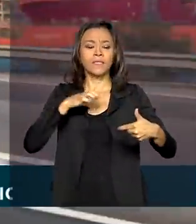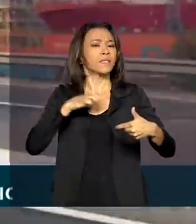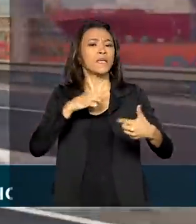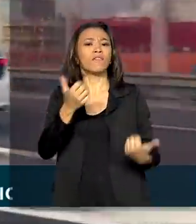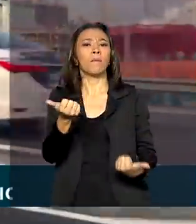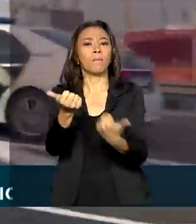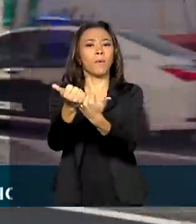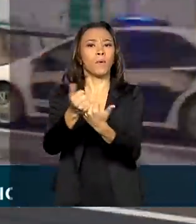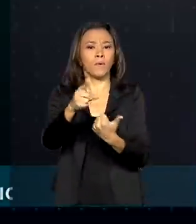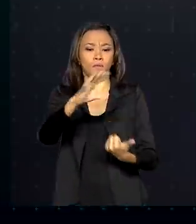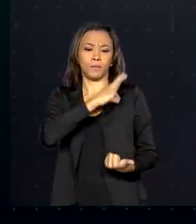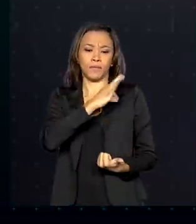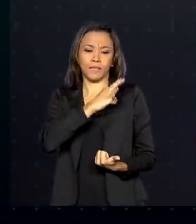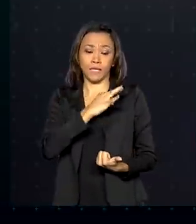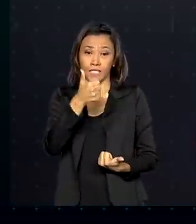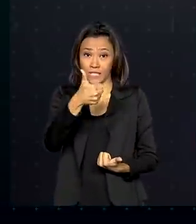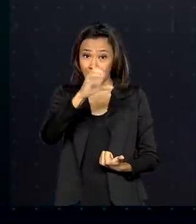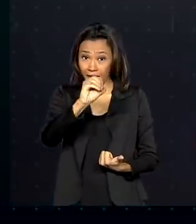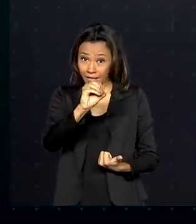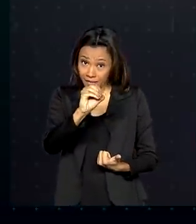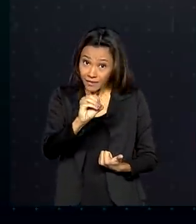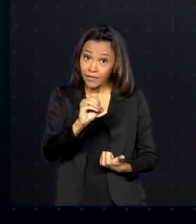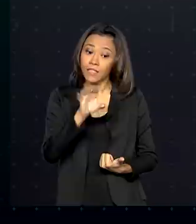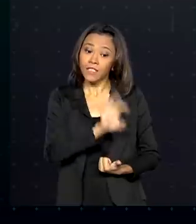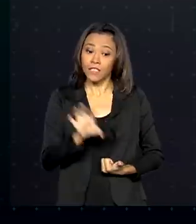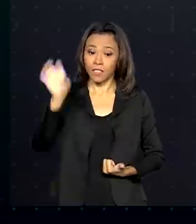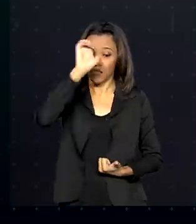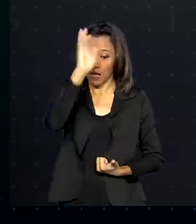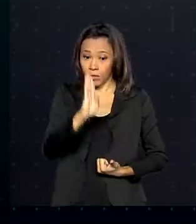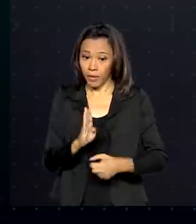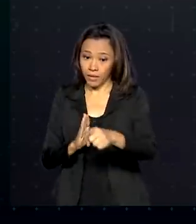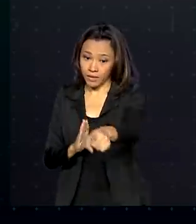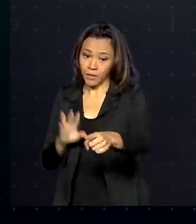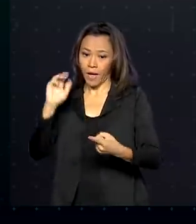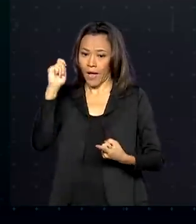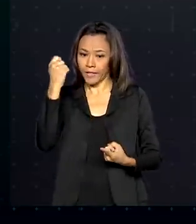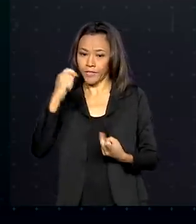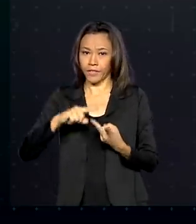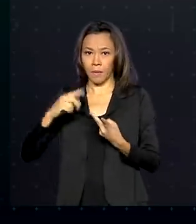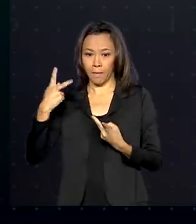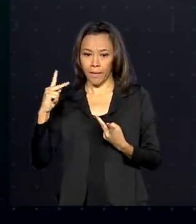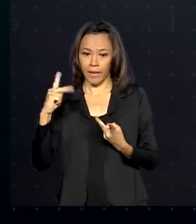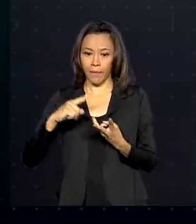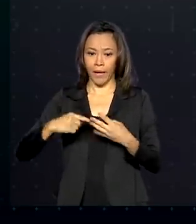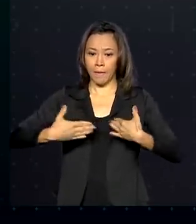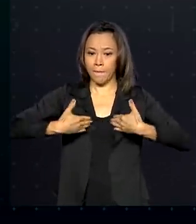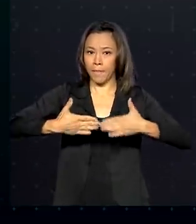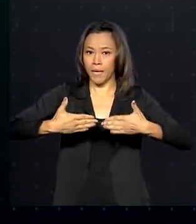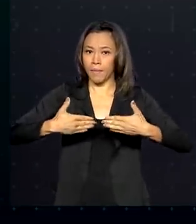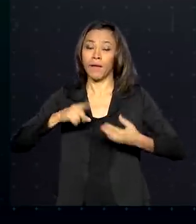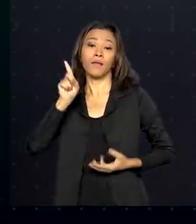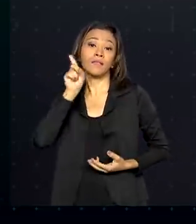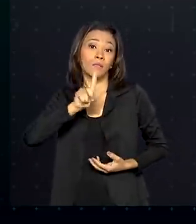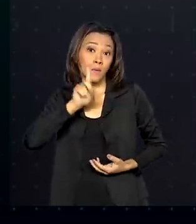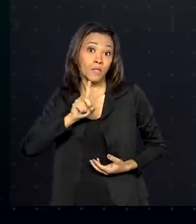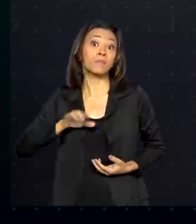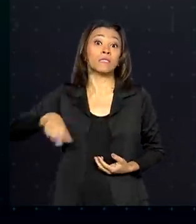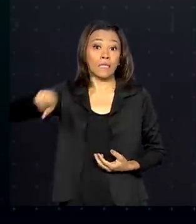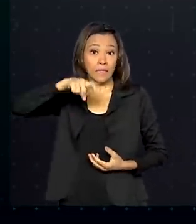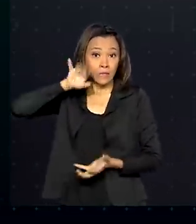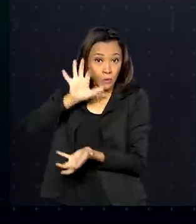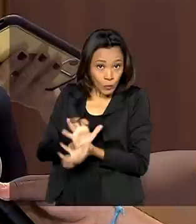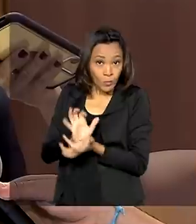de 10 estados do Brasil. Agências de investigação da Argentina, Paraguai, Panamá e Estados Unidos também